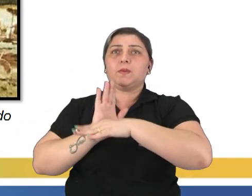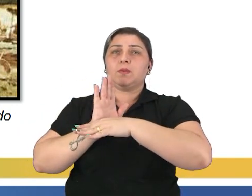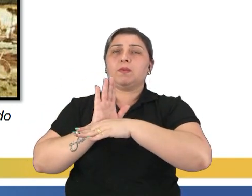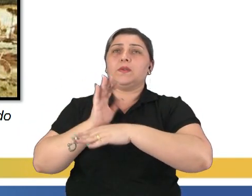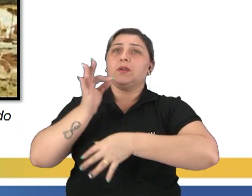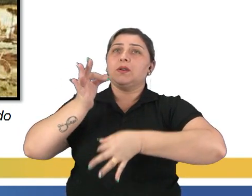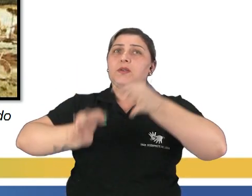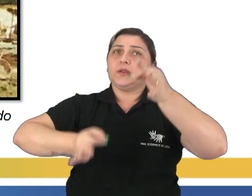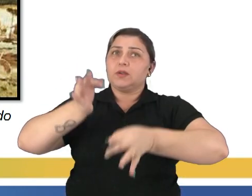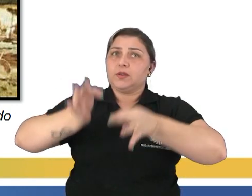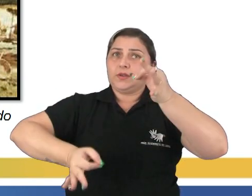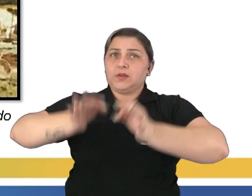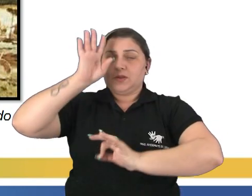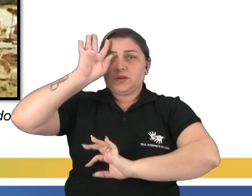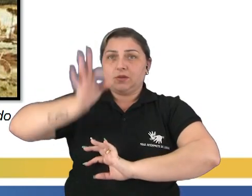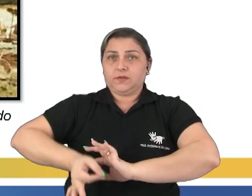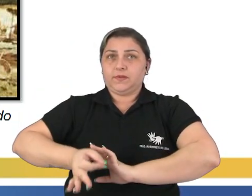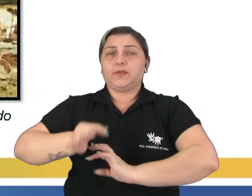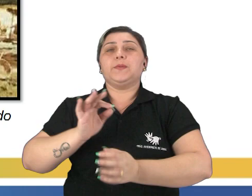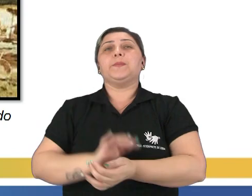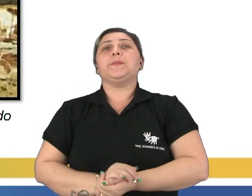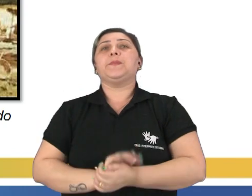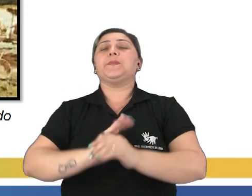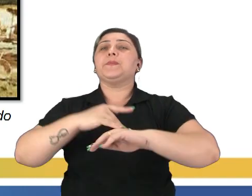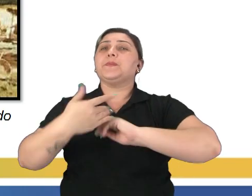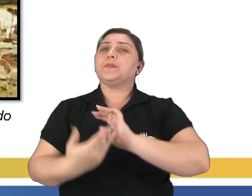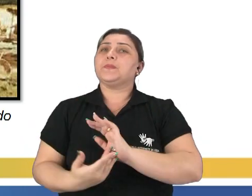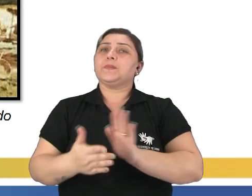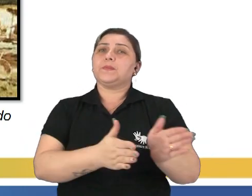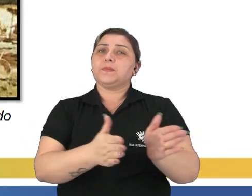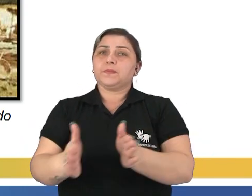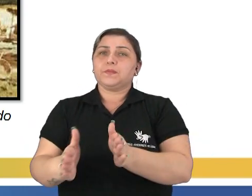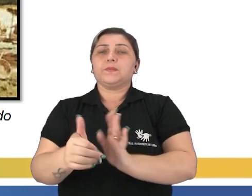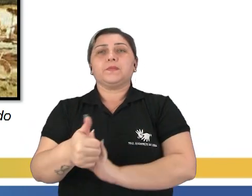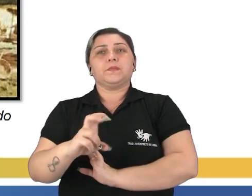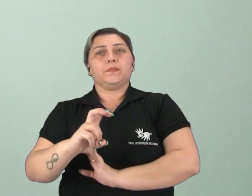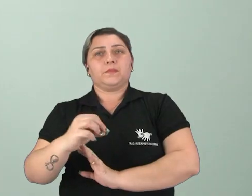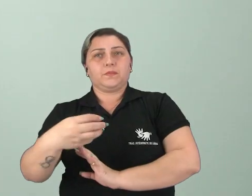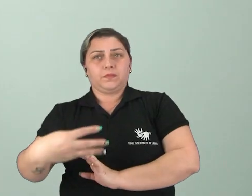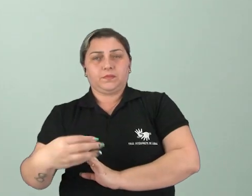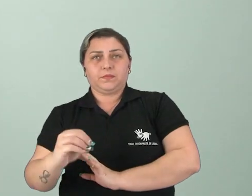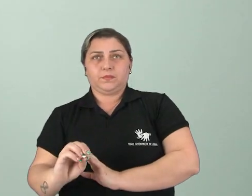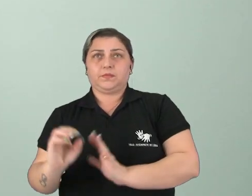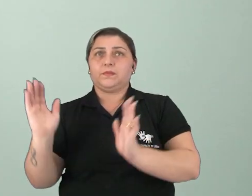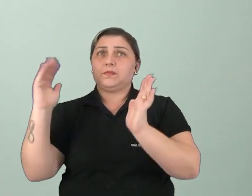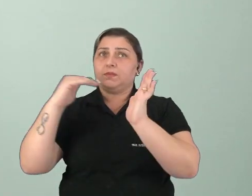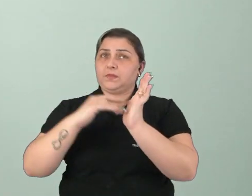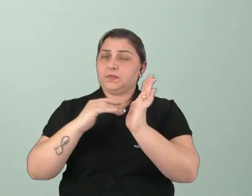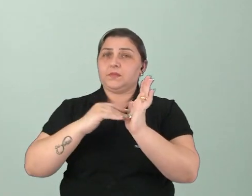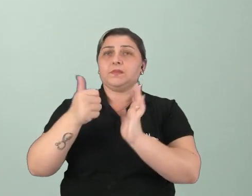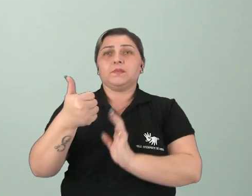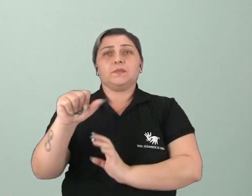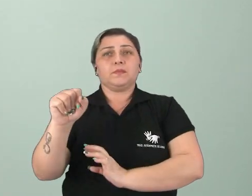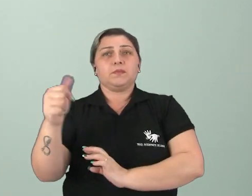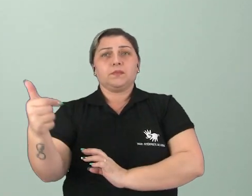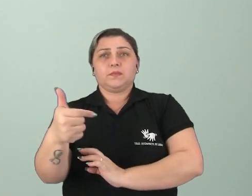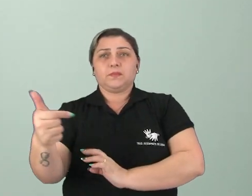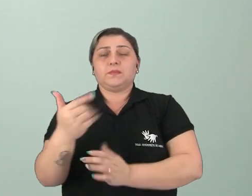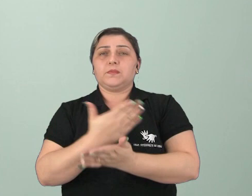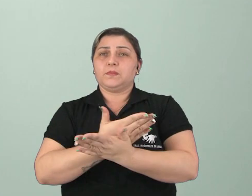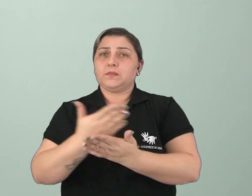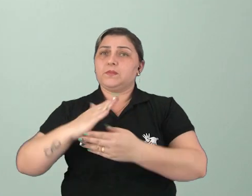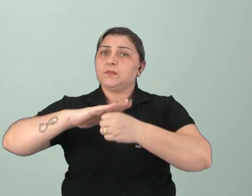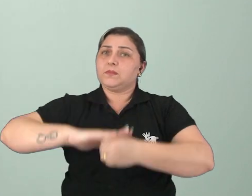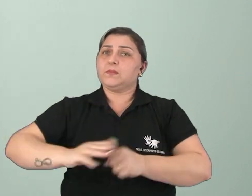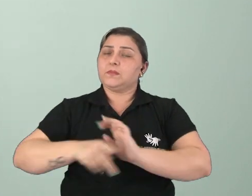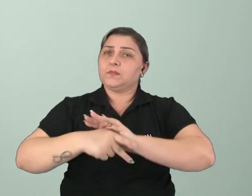justiça era resolvido ali. Então, todo esse período que vai do ano de 1530, que é quando começa-se a colonização